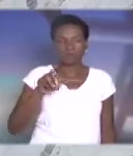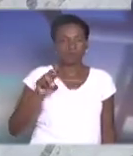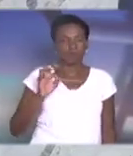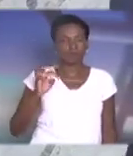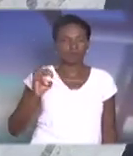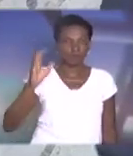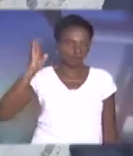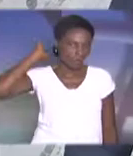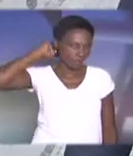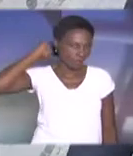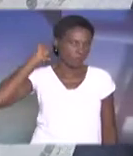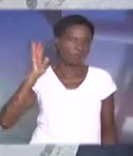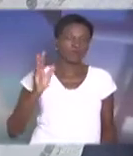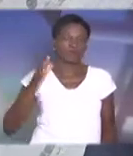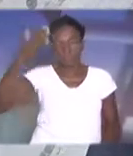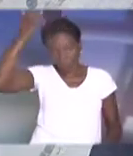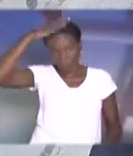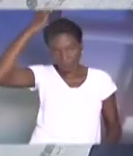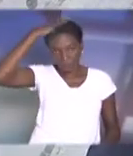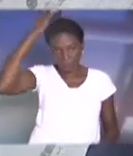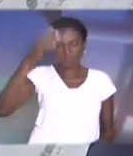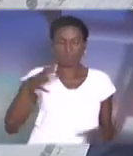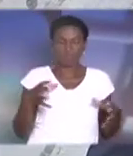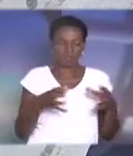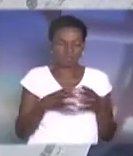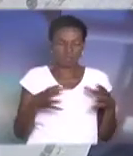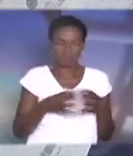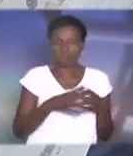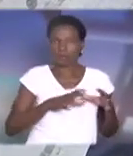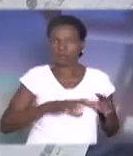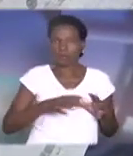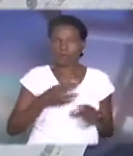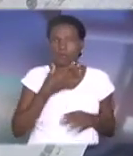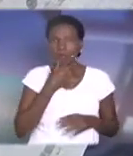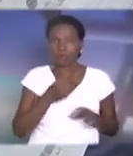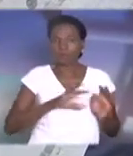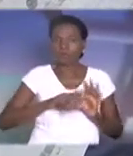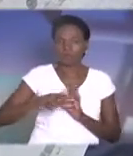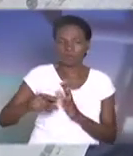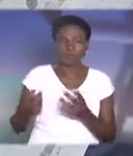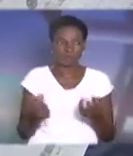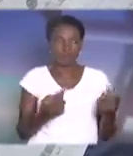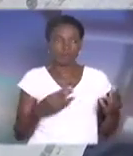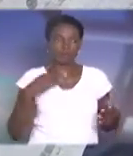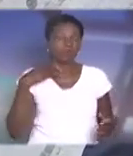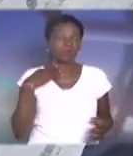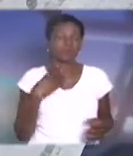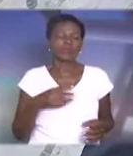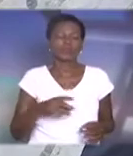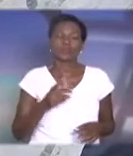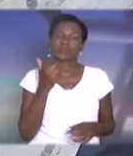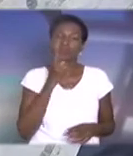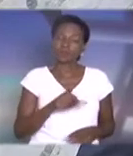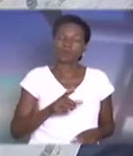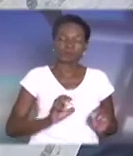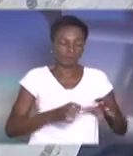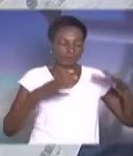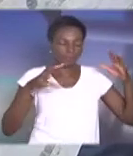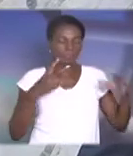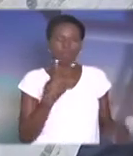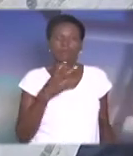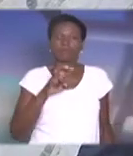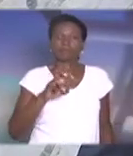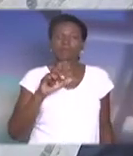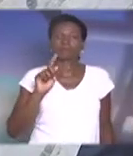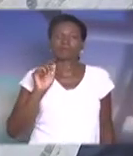explosivos numa quantidade tal que poderiam explodir 25 agências bancárias, além de